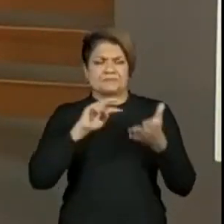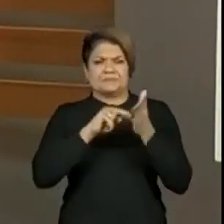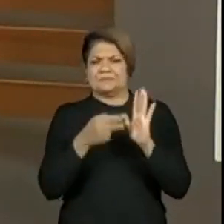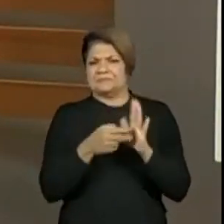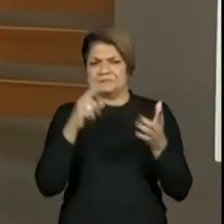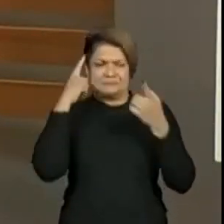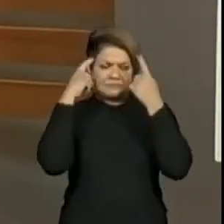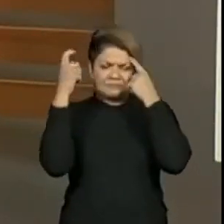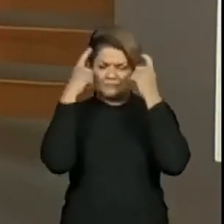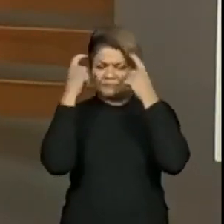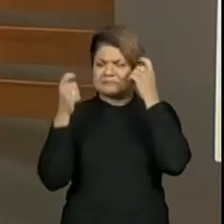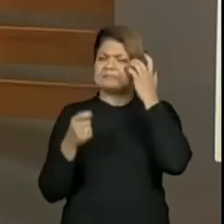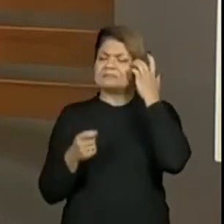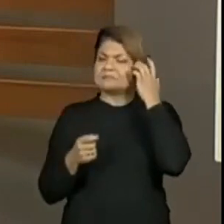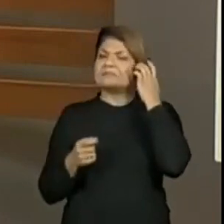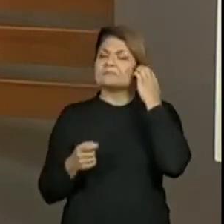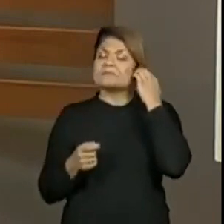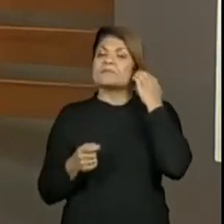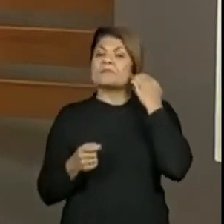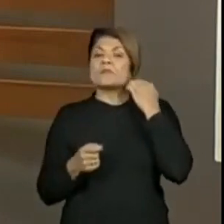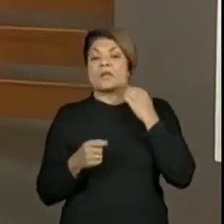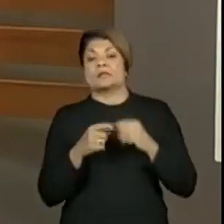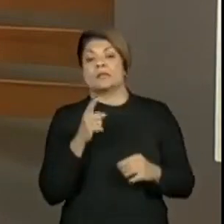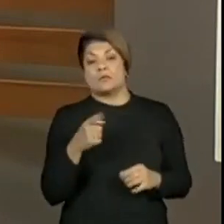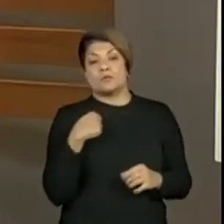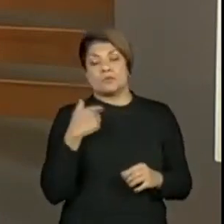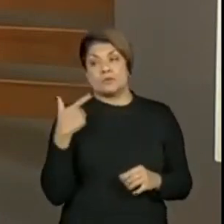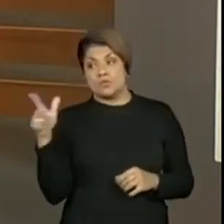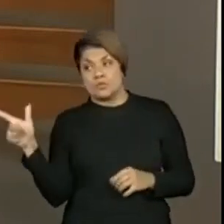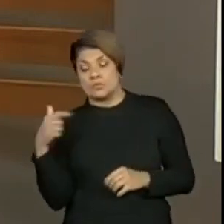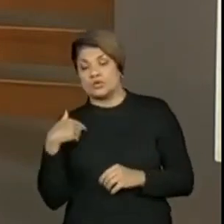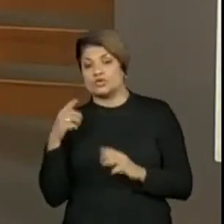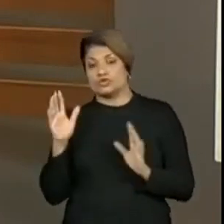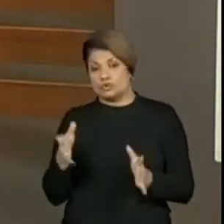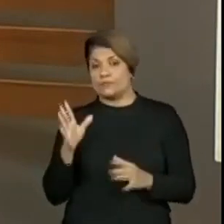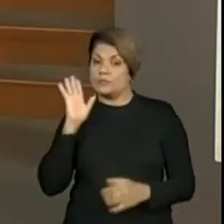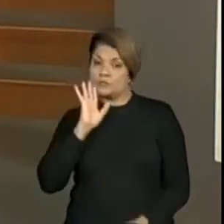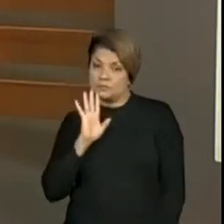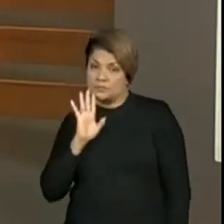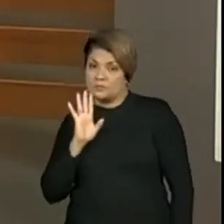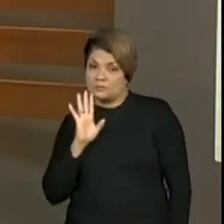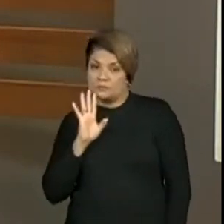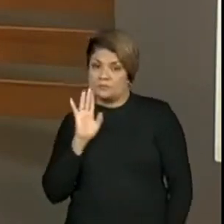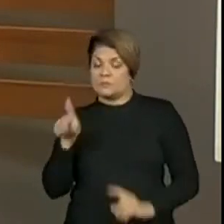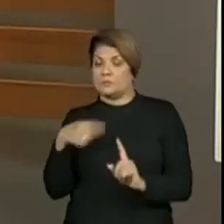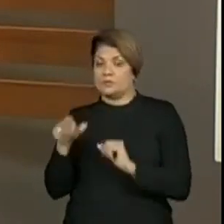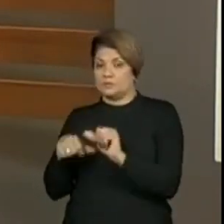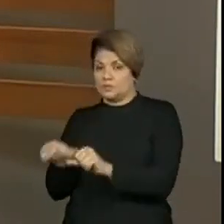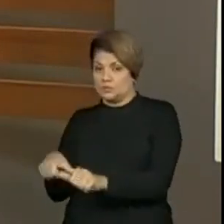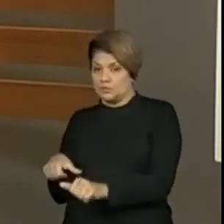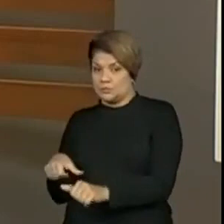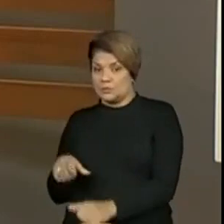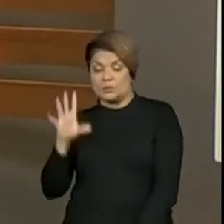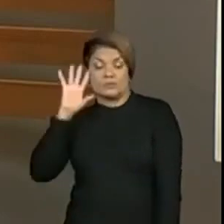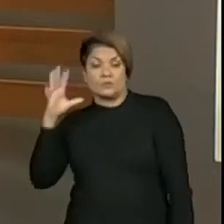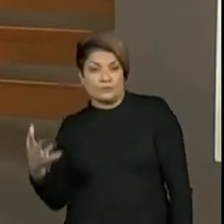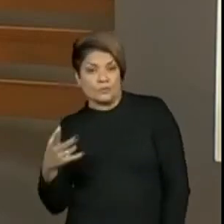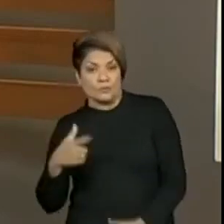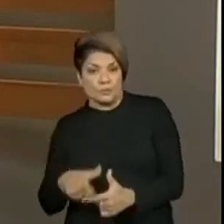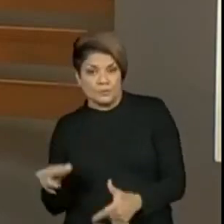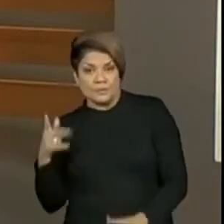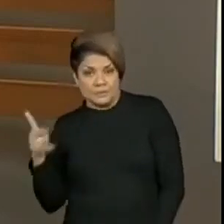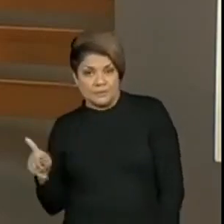criar bastante coisa. De repente, ele já ficou na minha outra versão, ele já ficou bonzinho. Ele fica bonzinho. Ele resolve o problema dele.